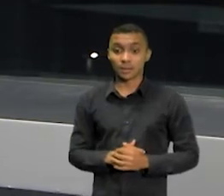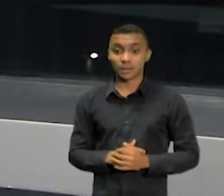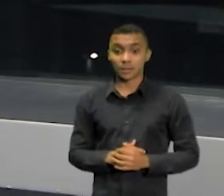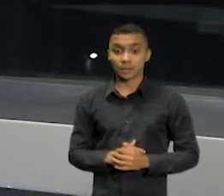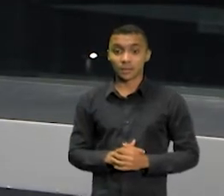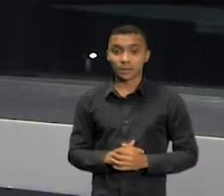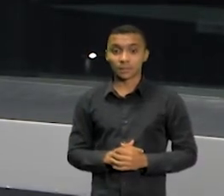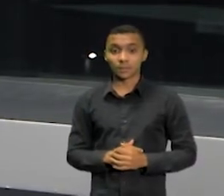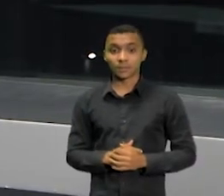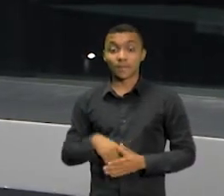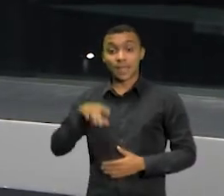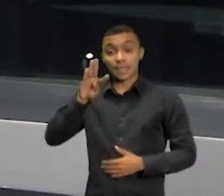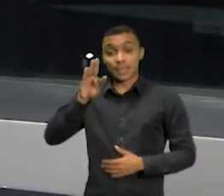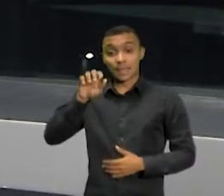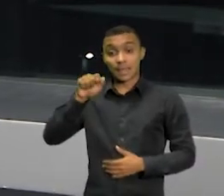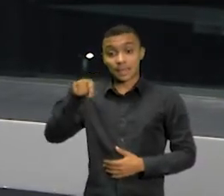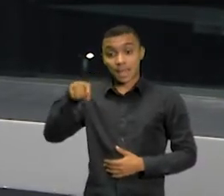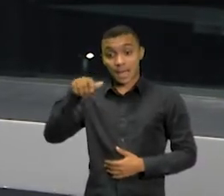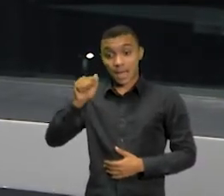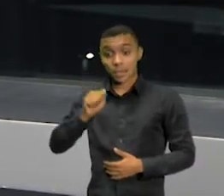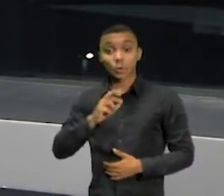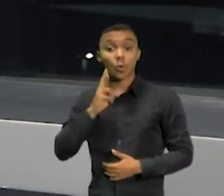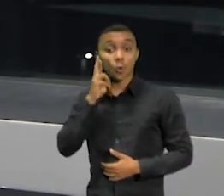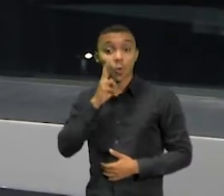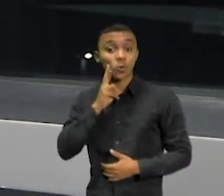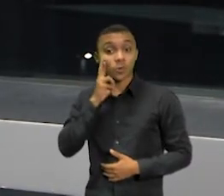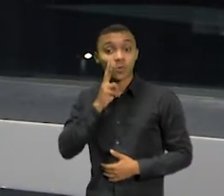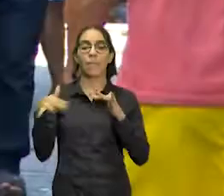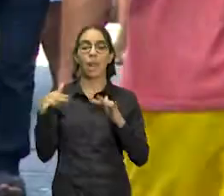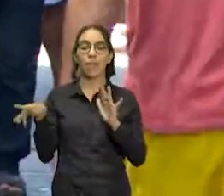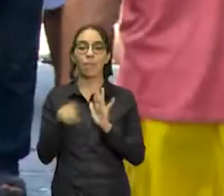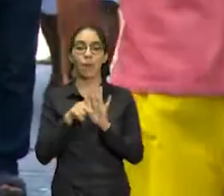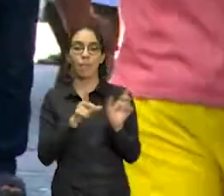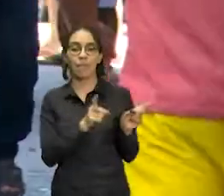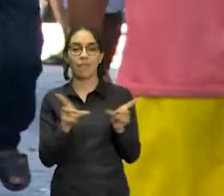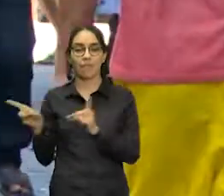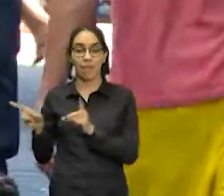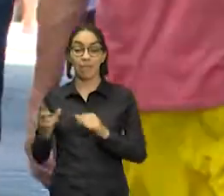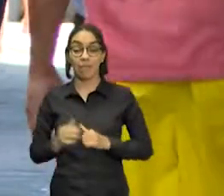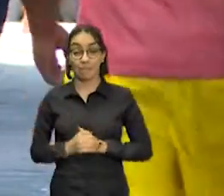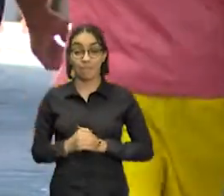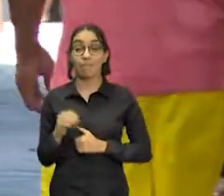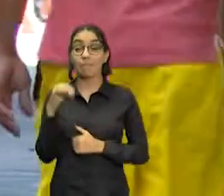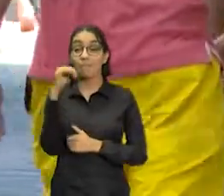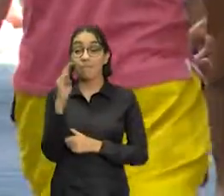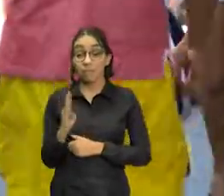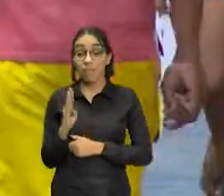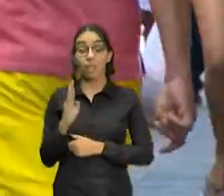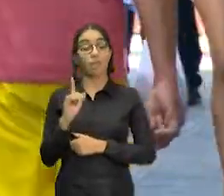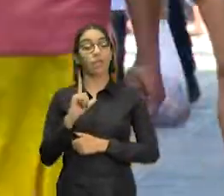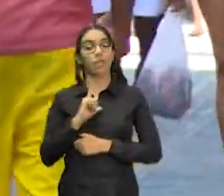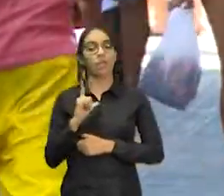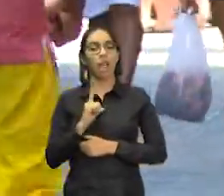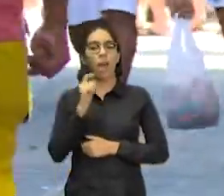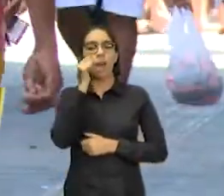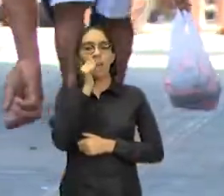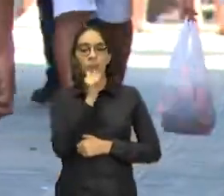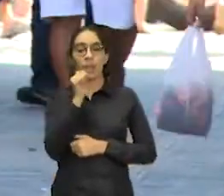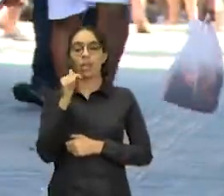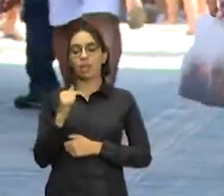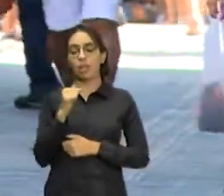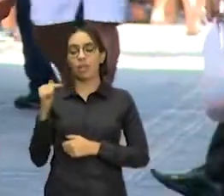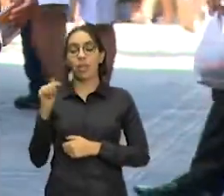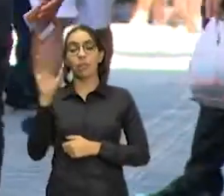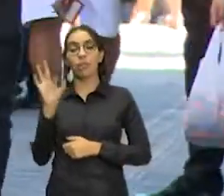rosa é o nome dado para esta prática do mercado. Quanto no Brasil, as mulheres ganham 77,7